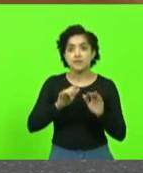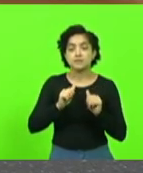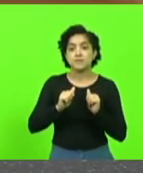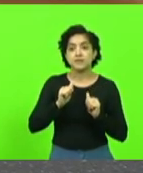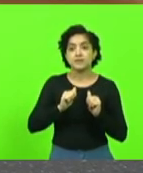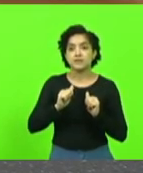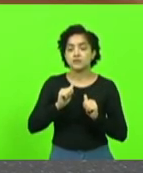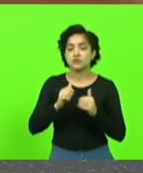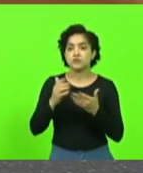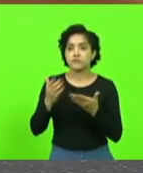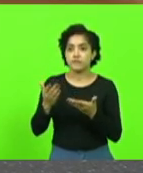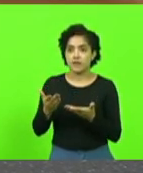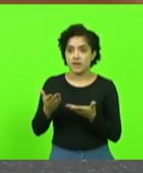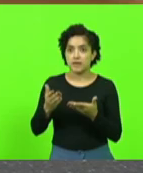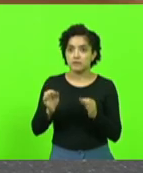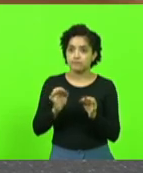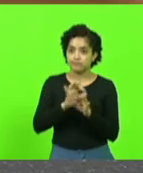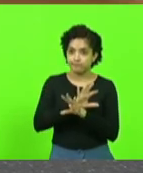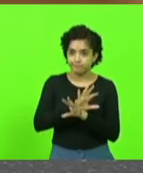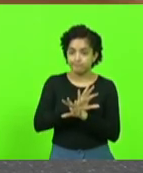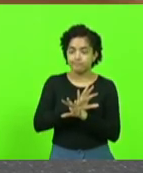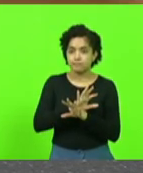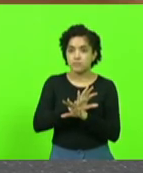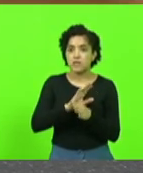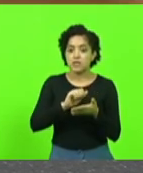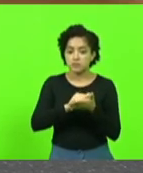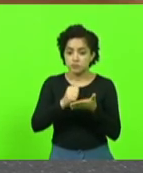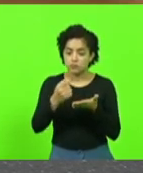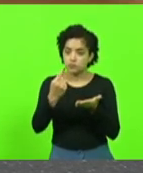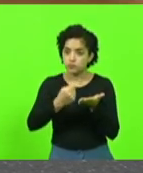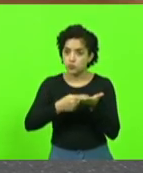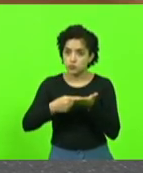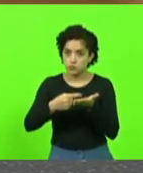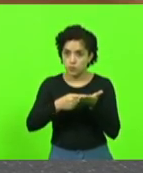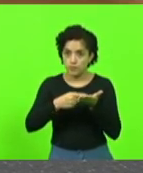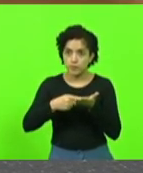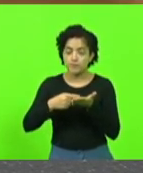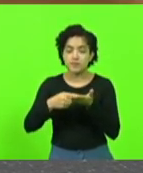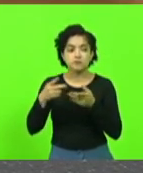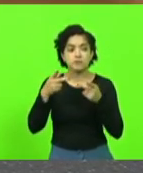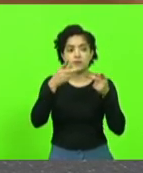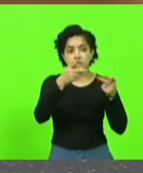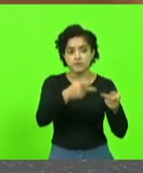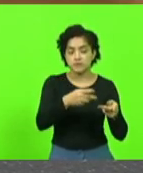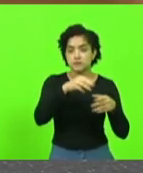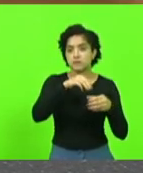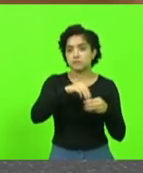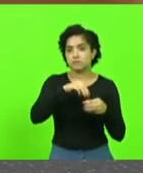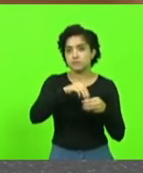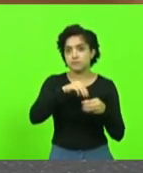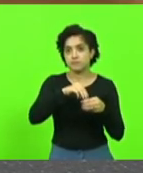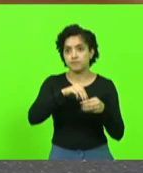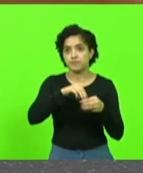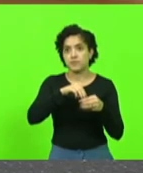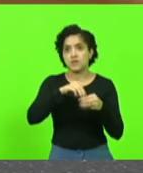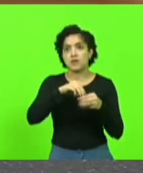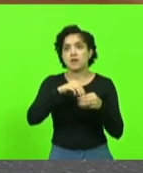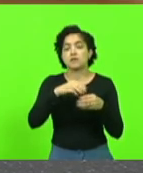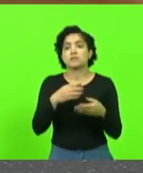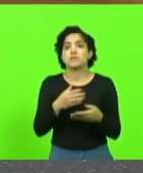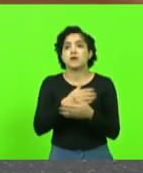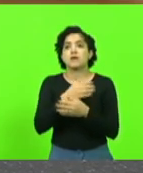conclua aquela agenda que estava prevista para as visitas aos municípios de Fraiburgo e de